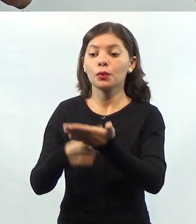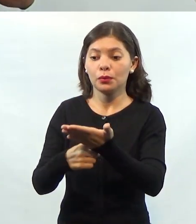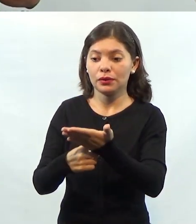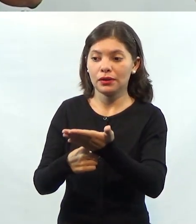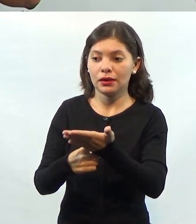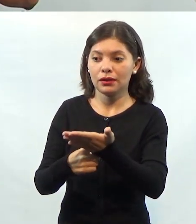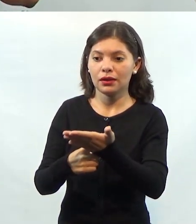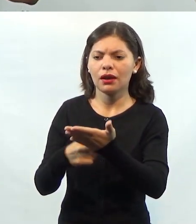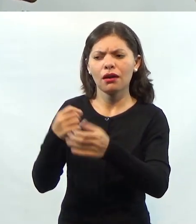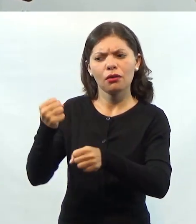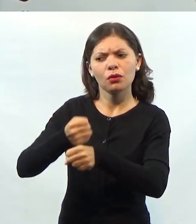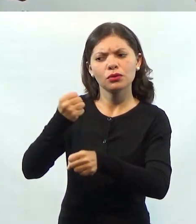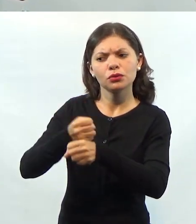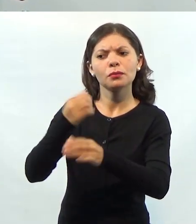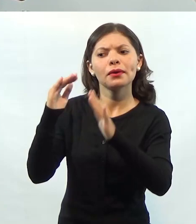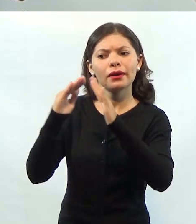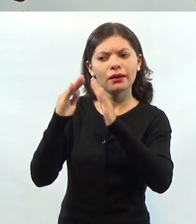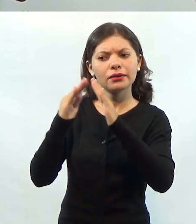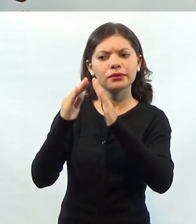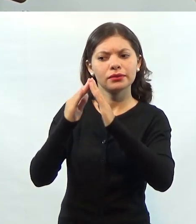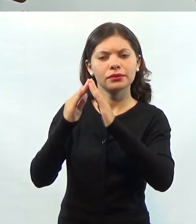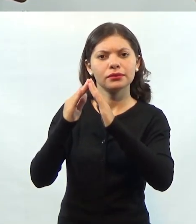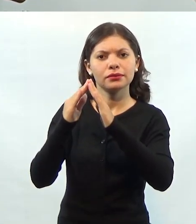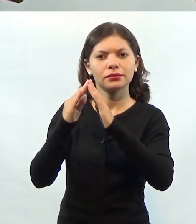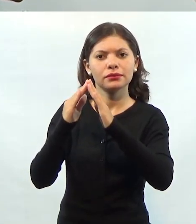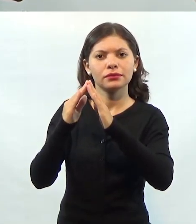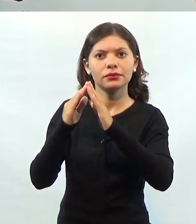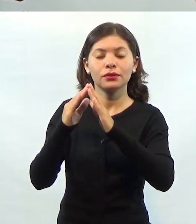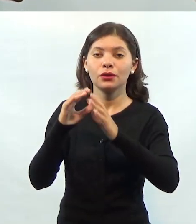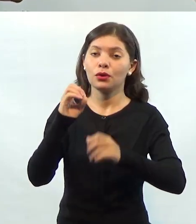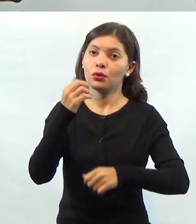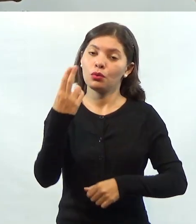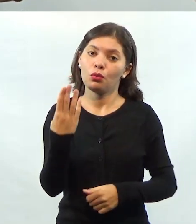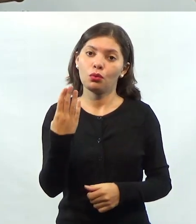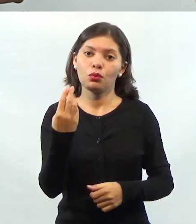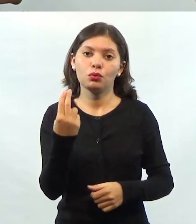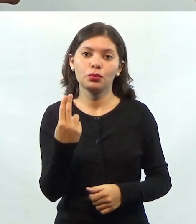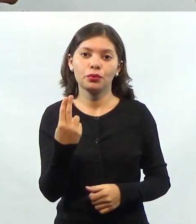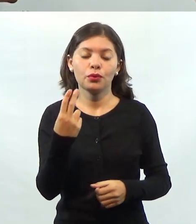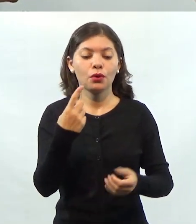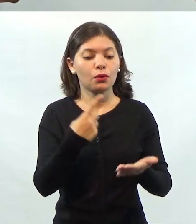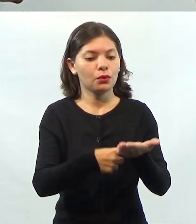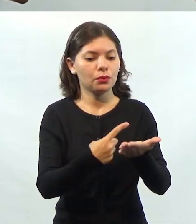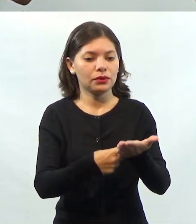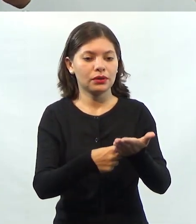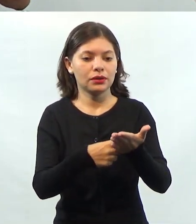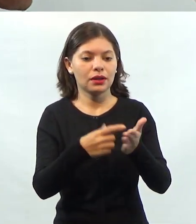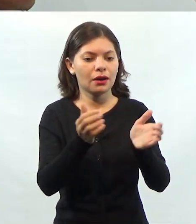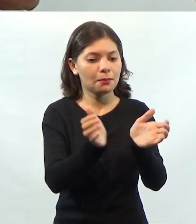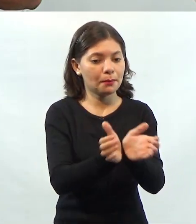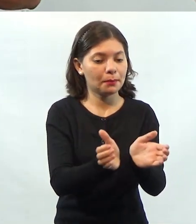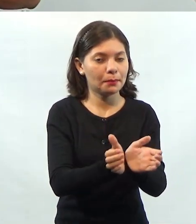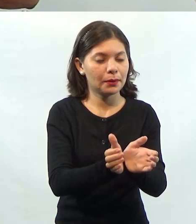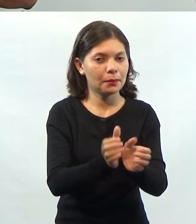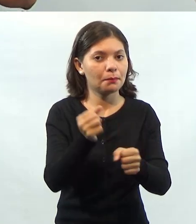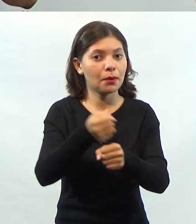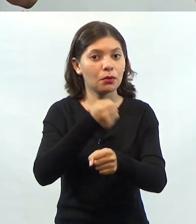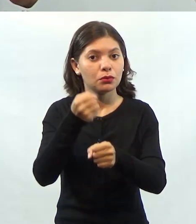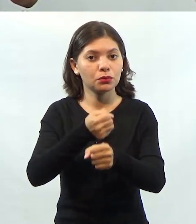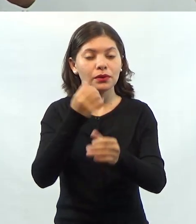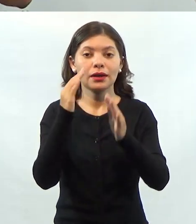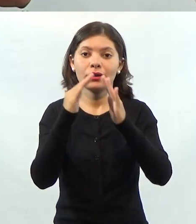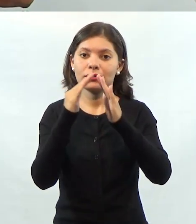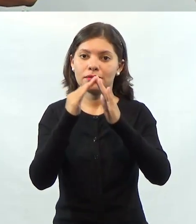construir uma casa. Você pode contratar uma pessoa, uma equipe de pessoas, uma empresa, para construir a sua casa.